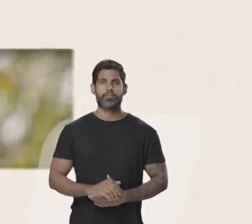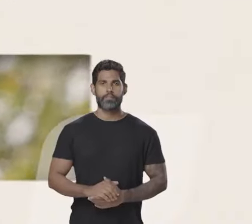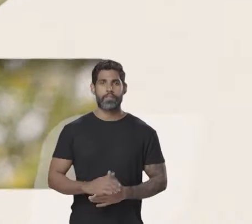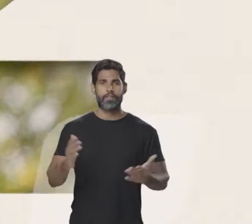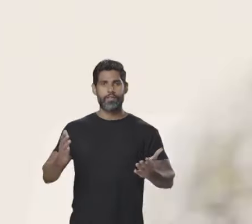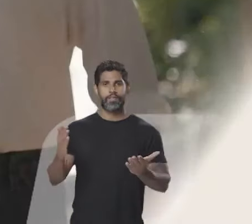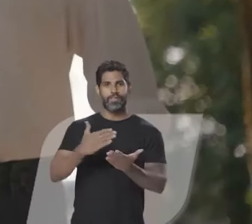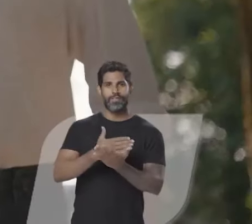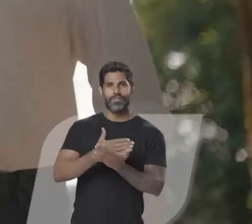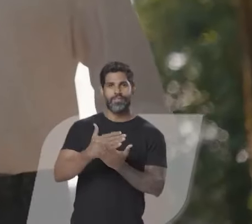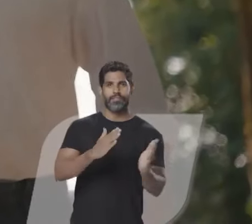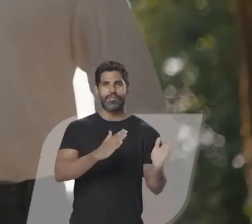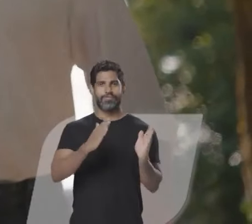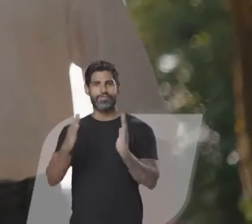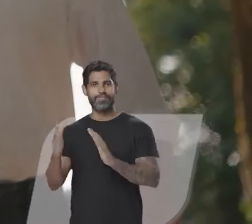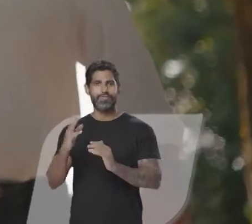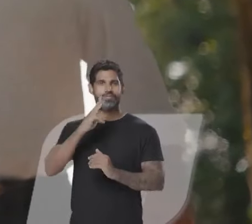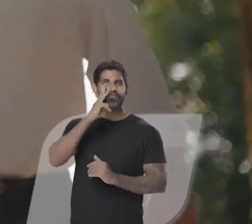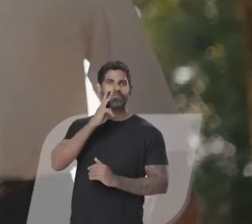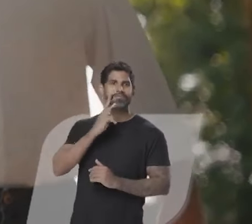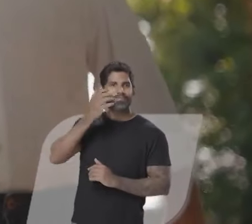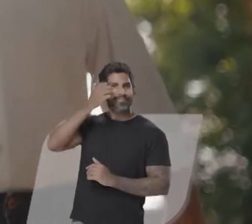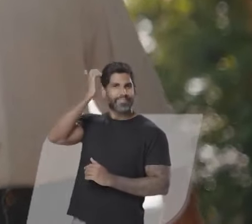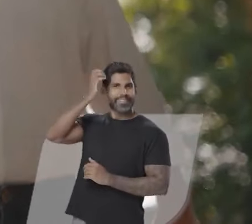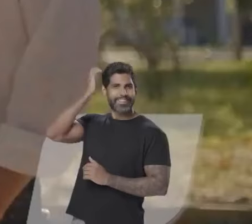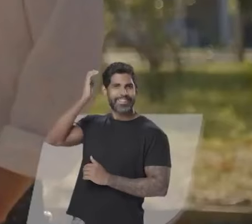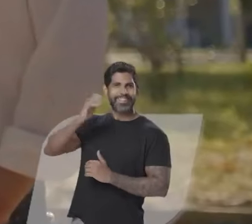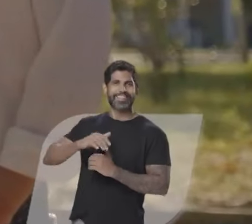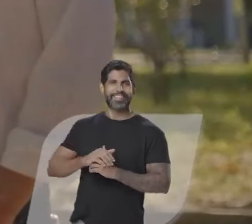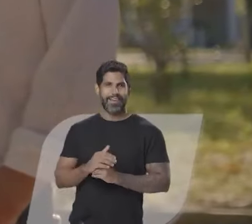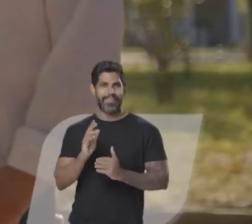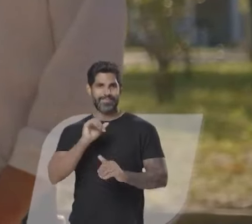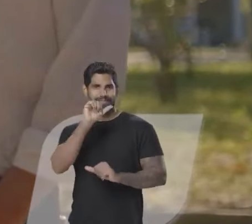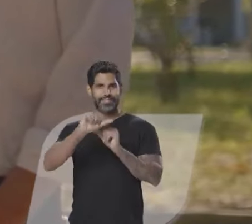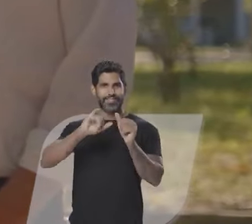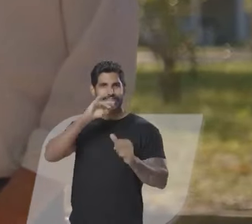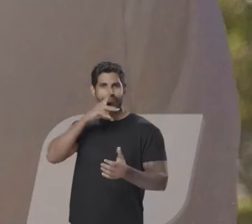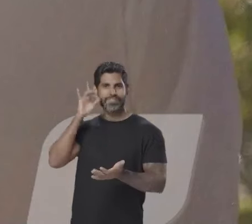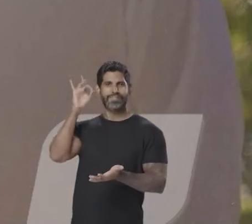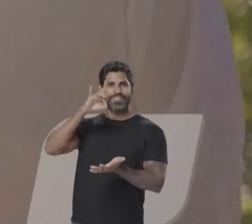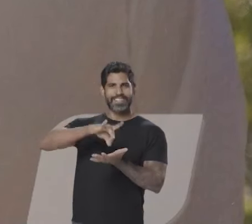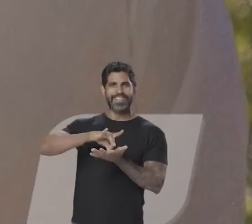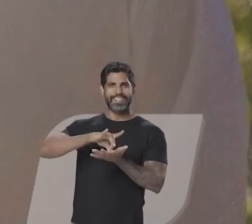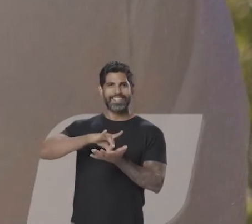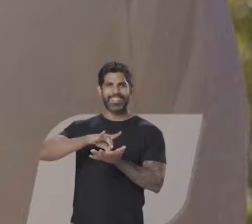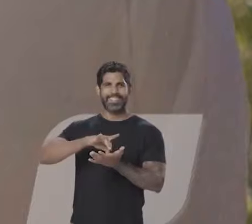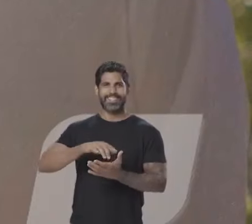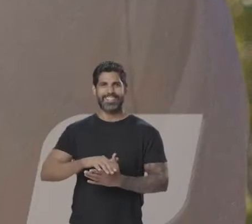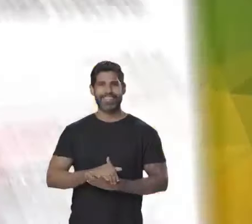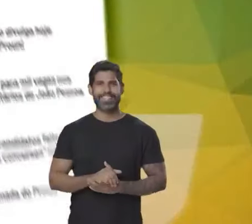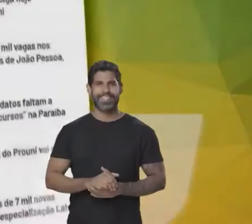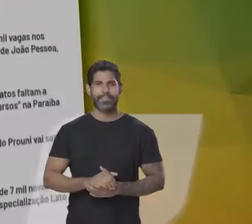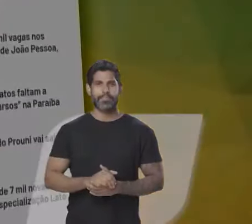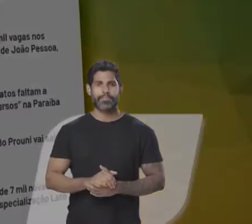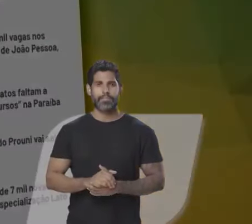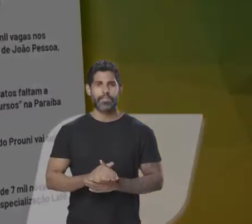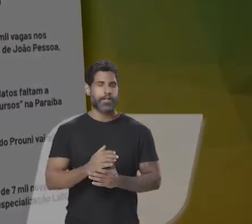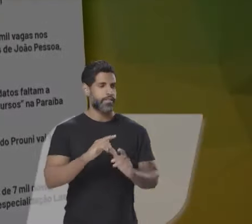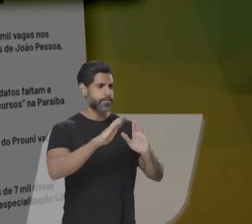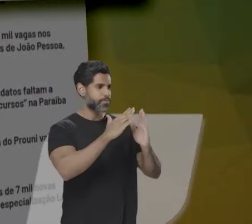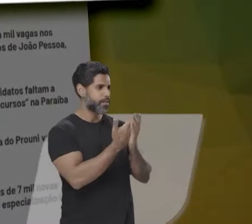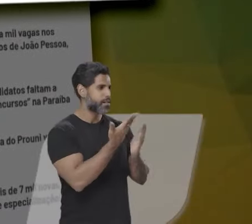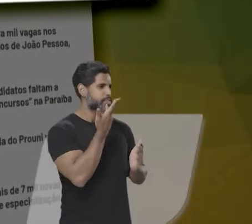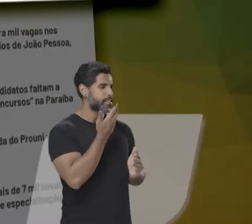Começa agora o programa de Queiroga e Queiroz Para mudar João Pessoa de verdade Encontrar